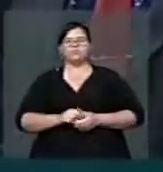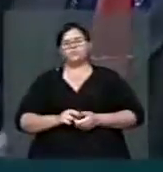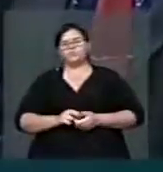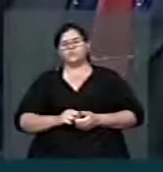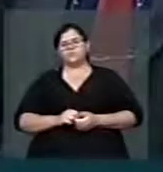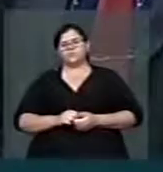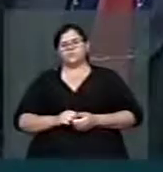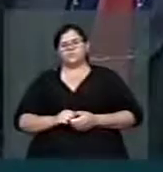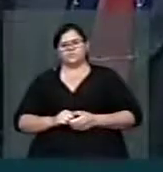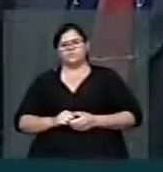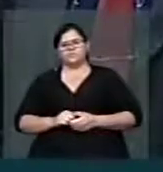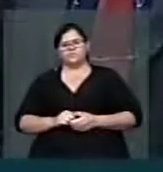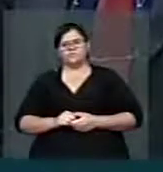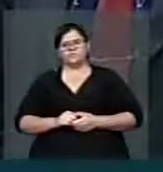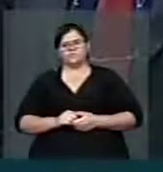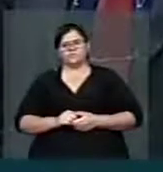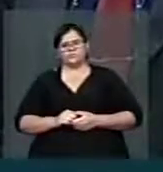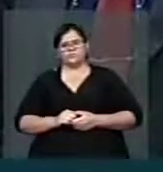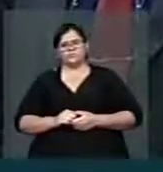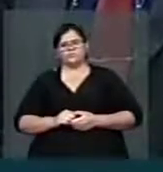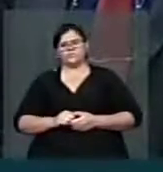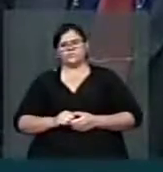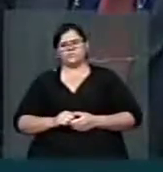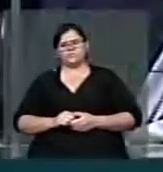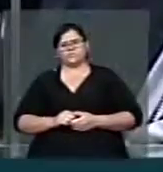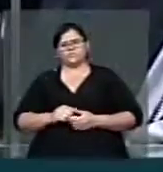desta sessão legislativa. Muito obrigado, presidente. Obrigado.